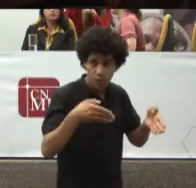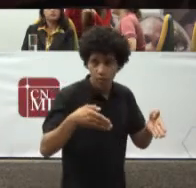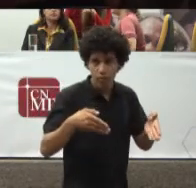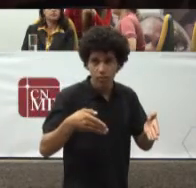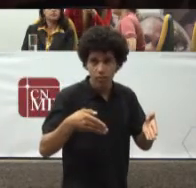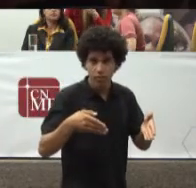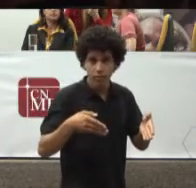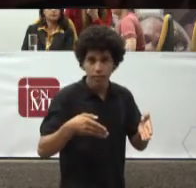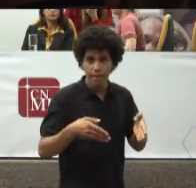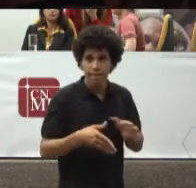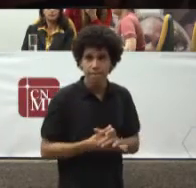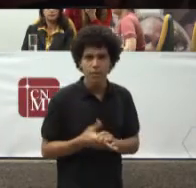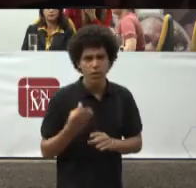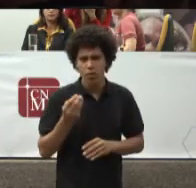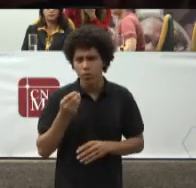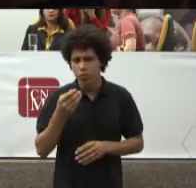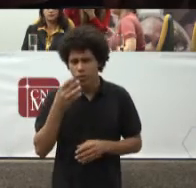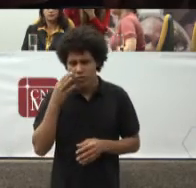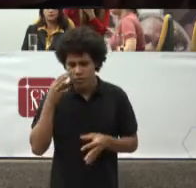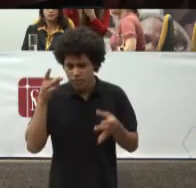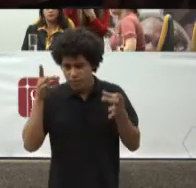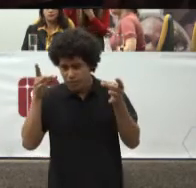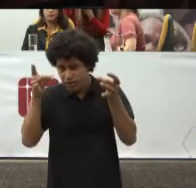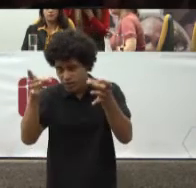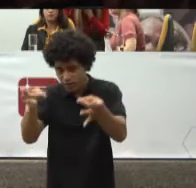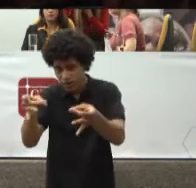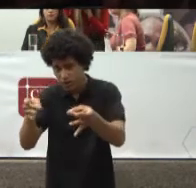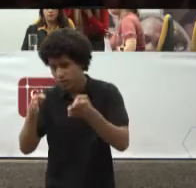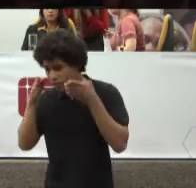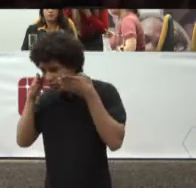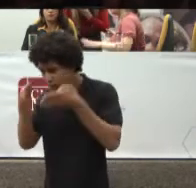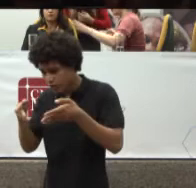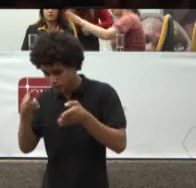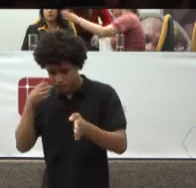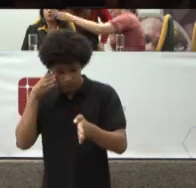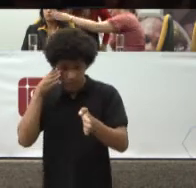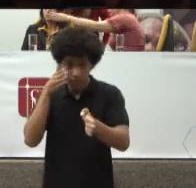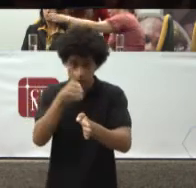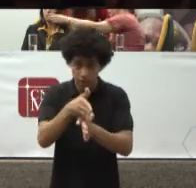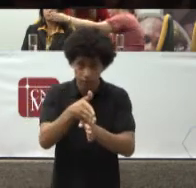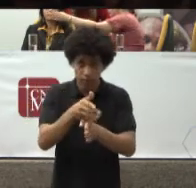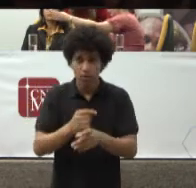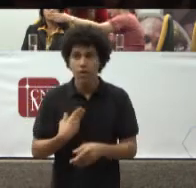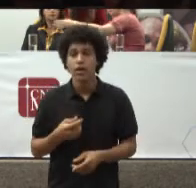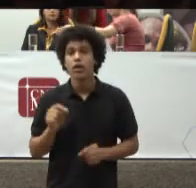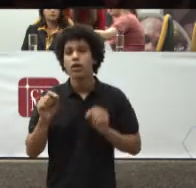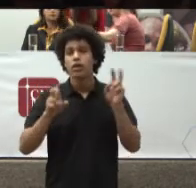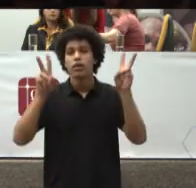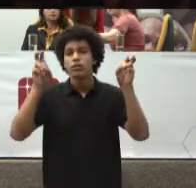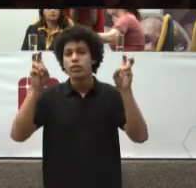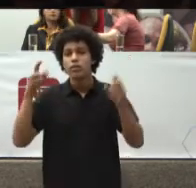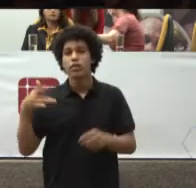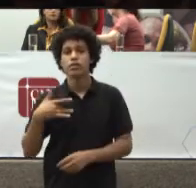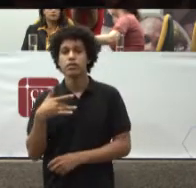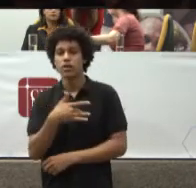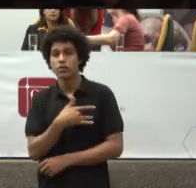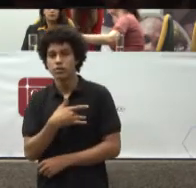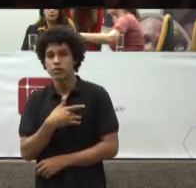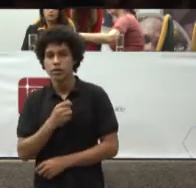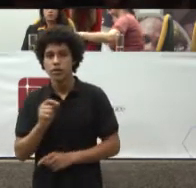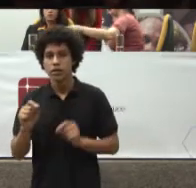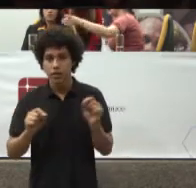Específico E direcionado Da questão Do direito À saúde E que A judicialização